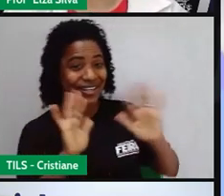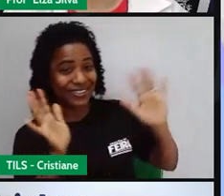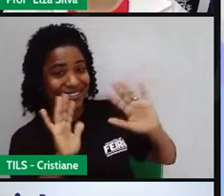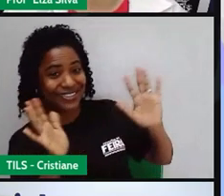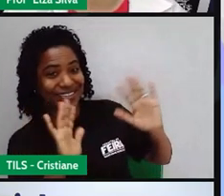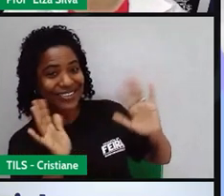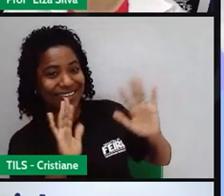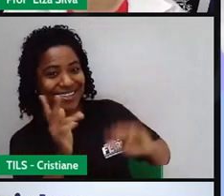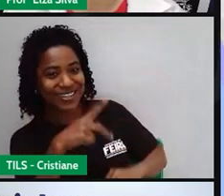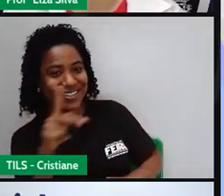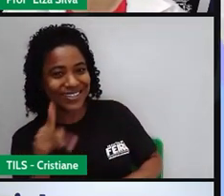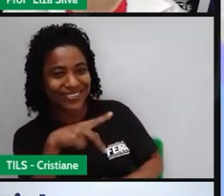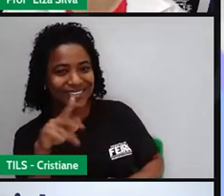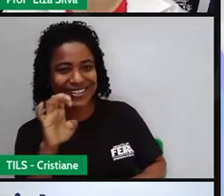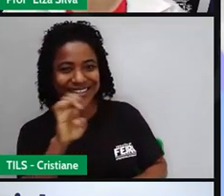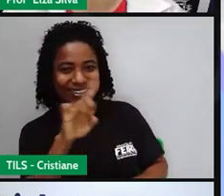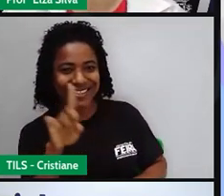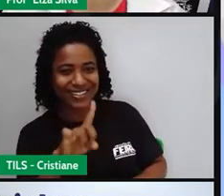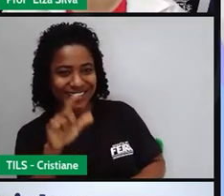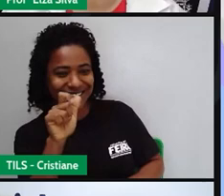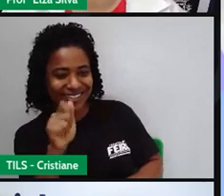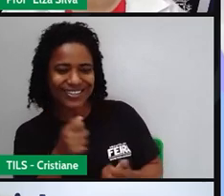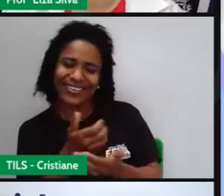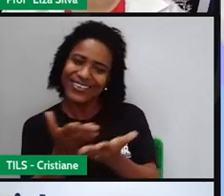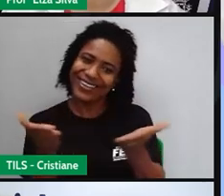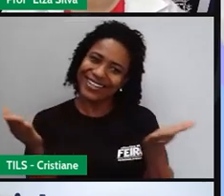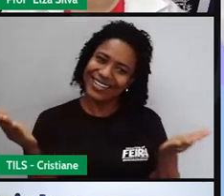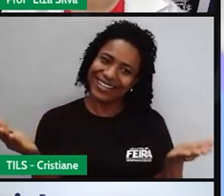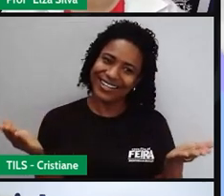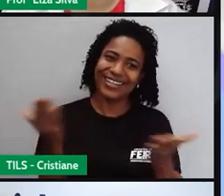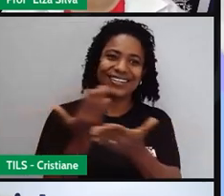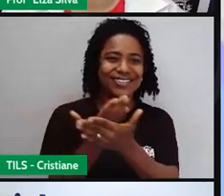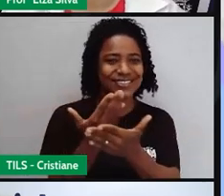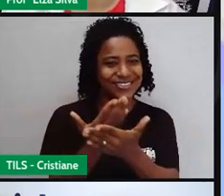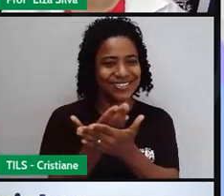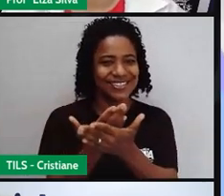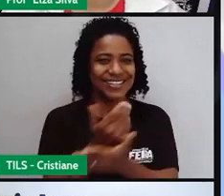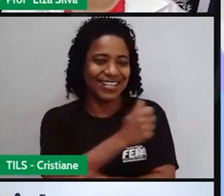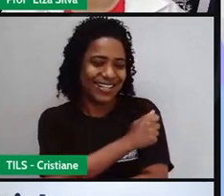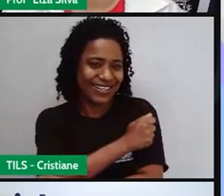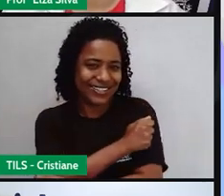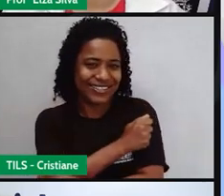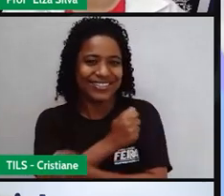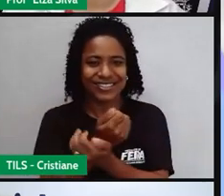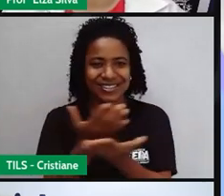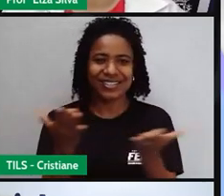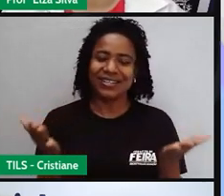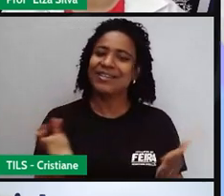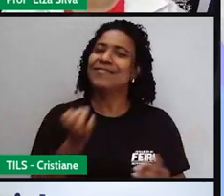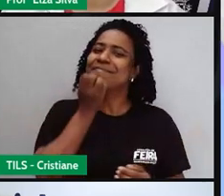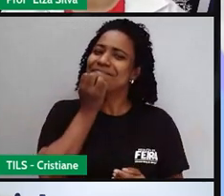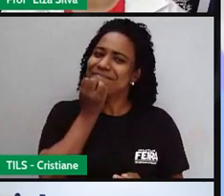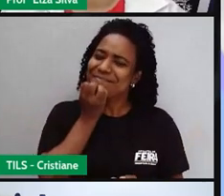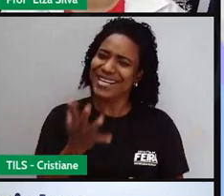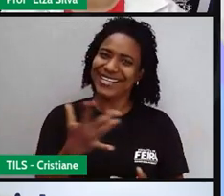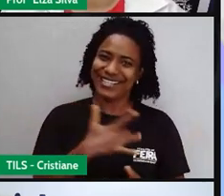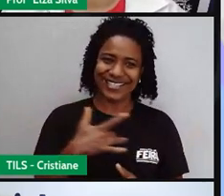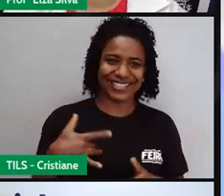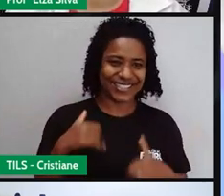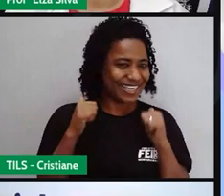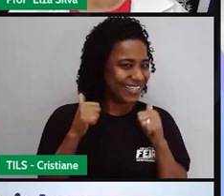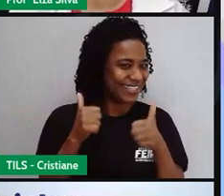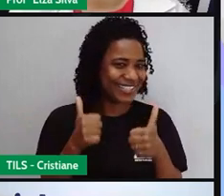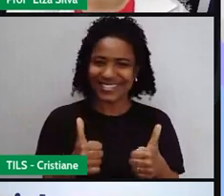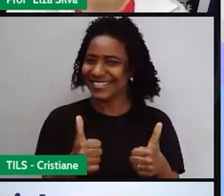Elza. Olá, alunos. Estou muito bem hoje. Estou muito bem hoje. Estou muito